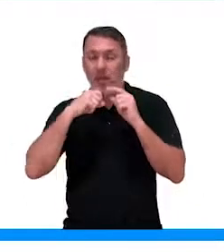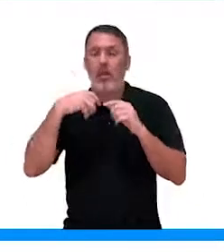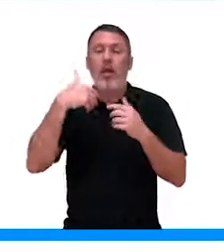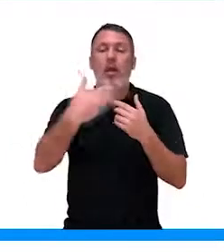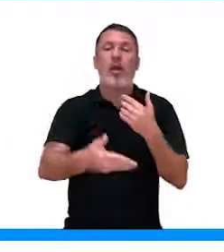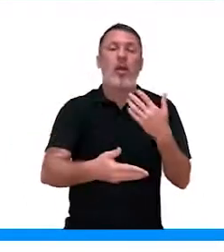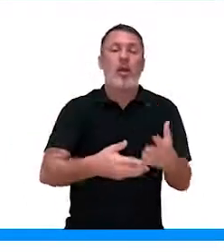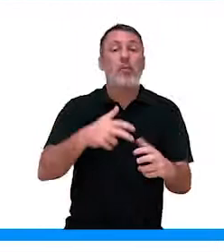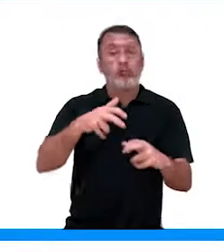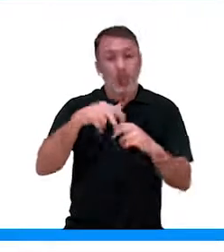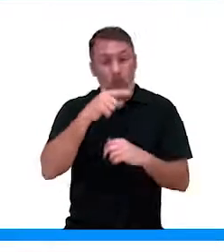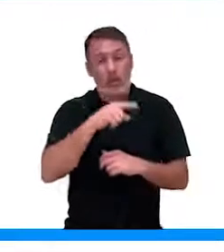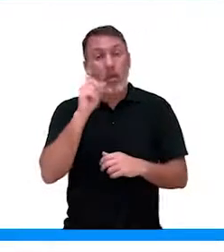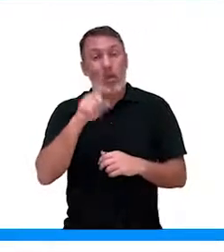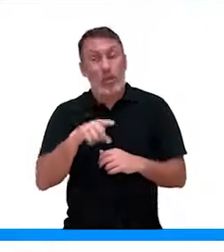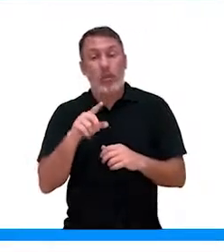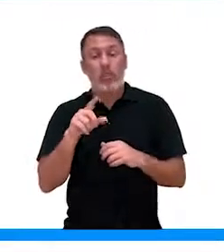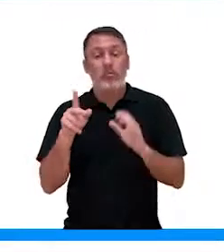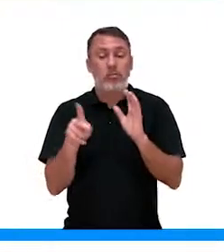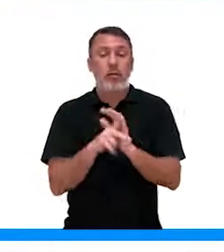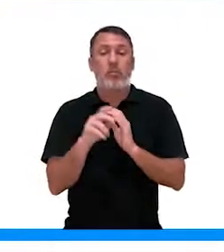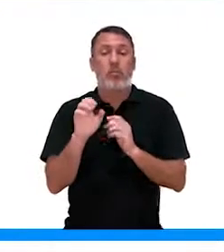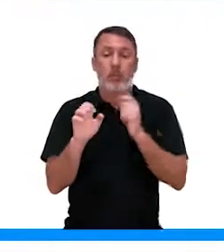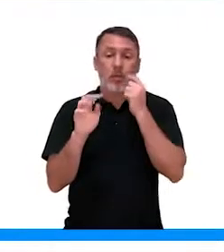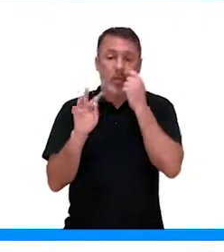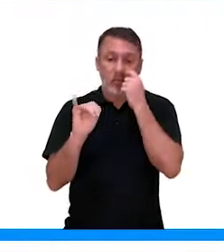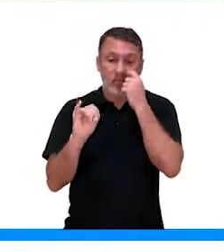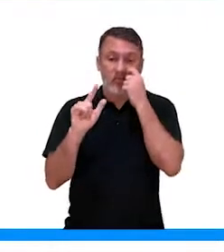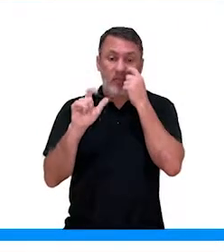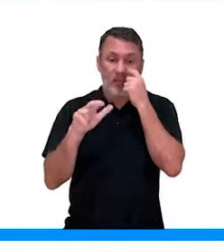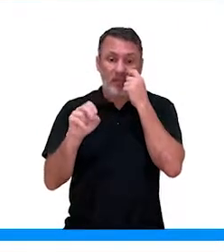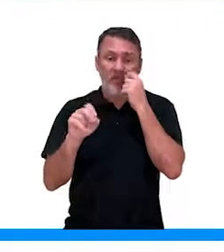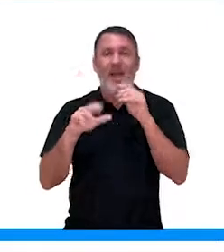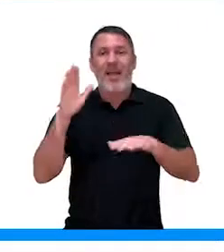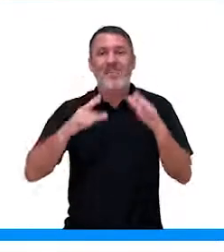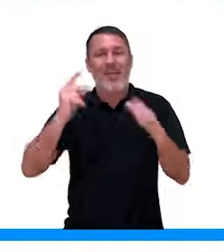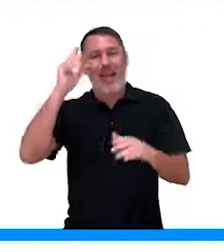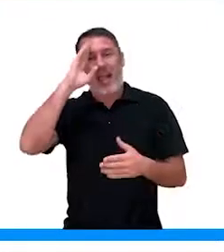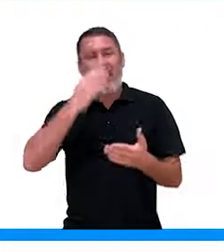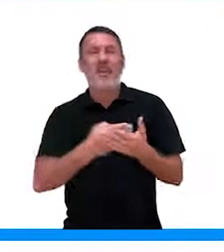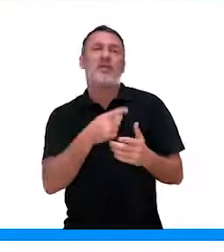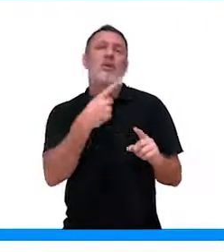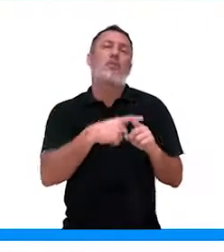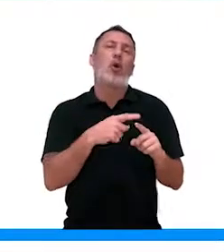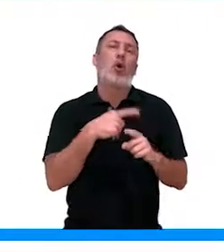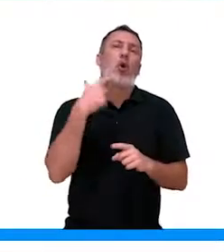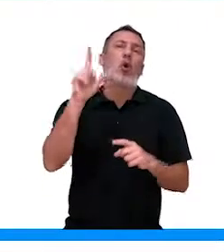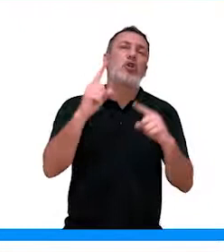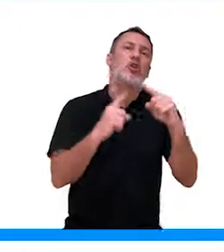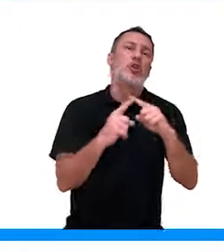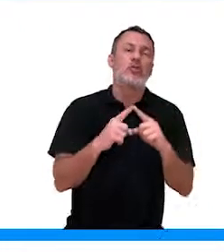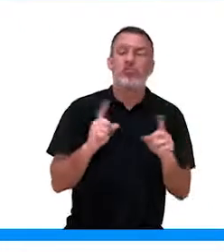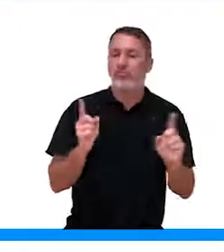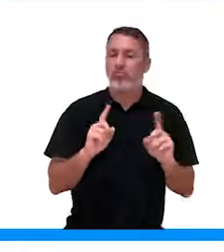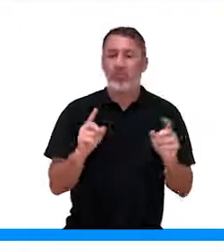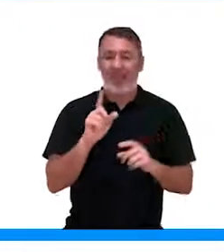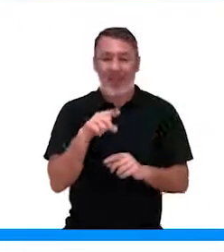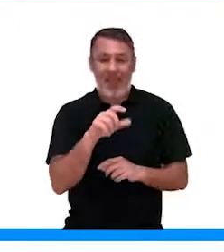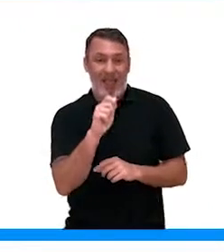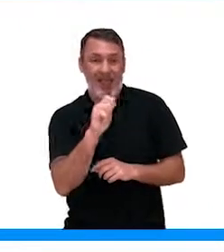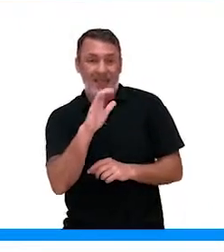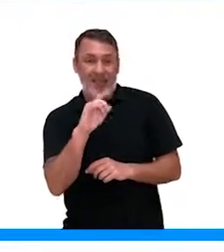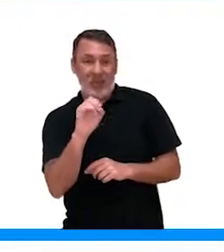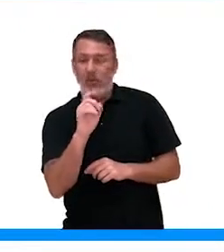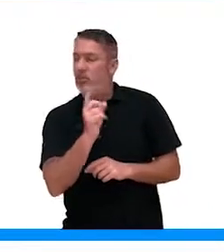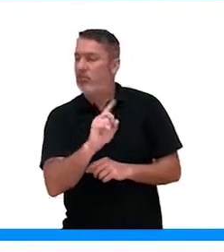é esse hormônio que promove essa queda, durante muito tempo acreditava-se que era o ácido abscísico, só que o